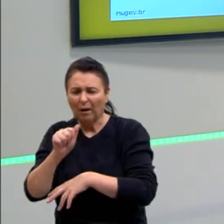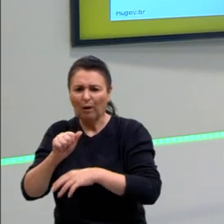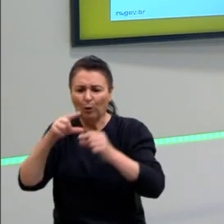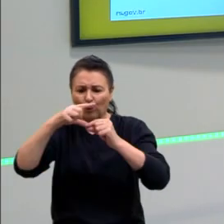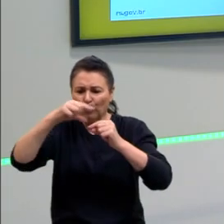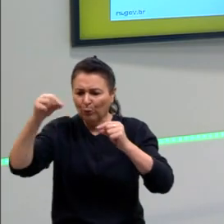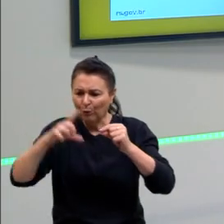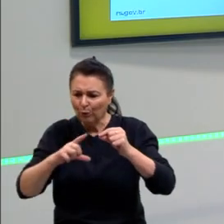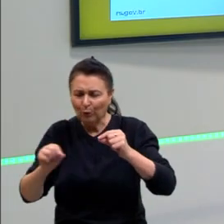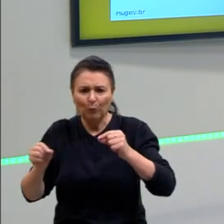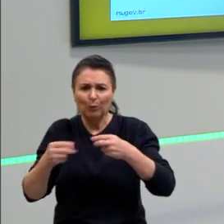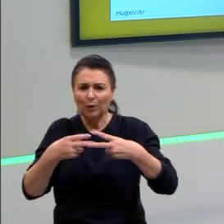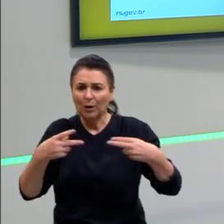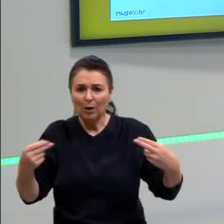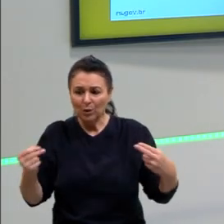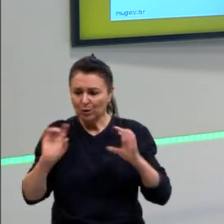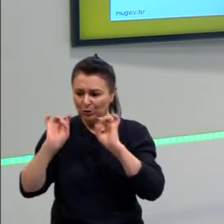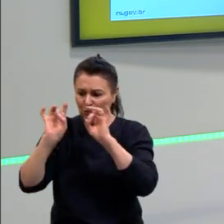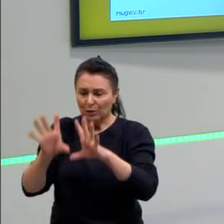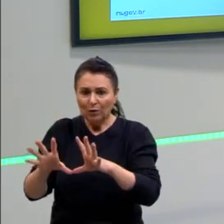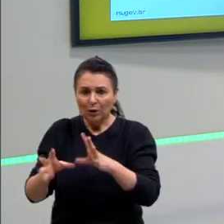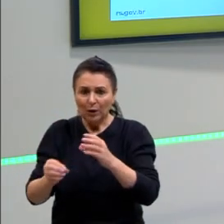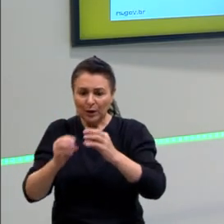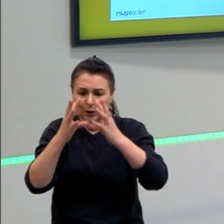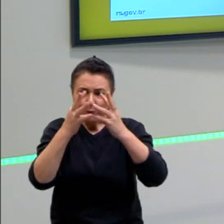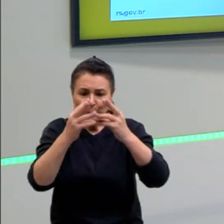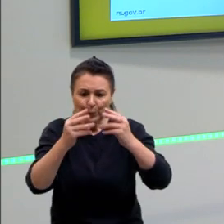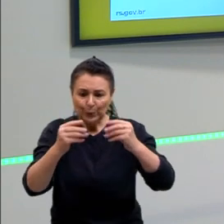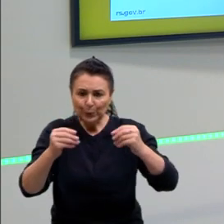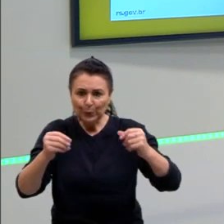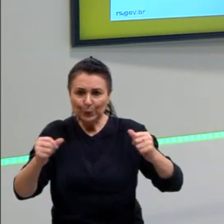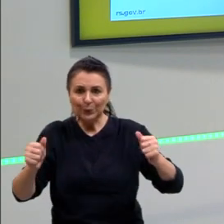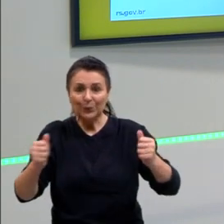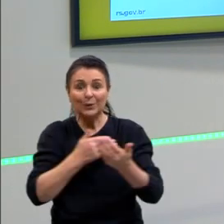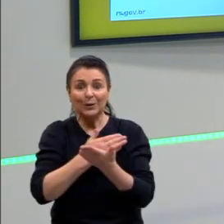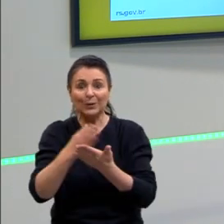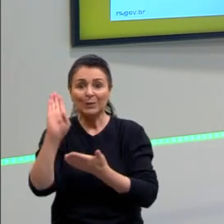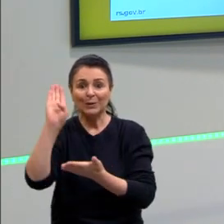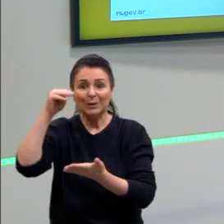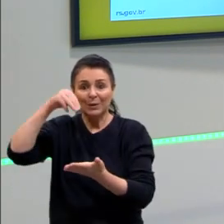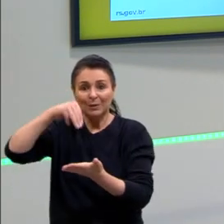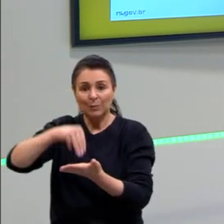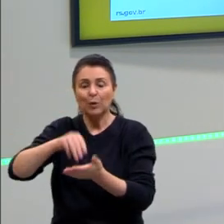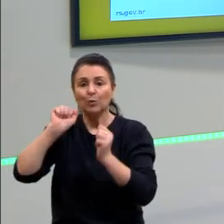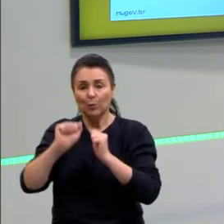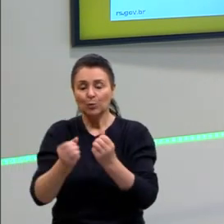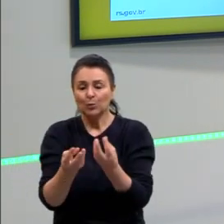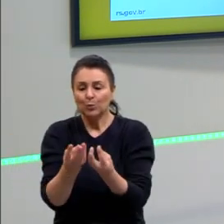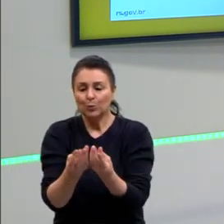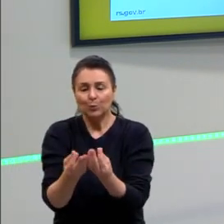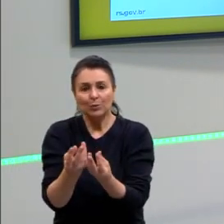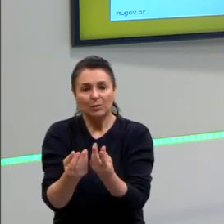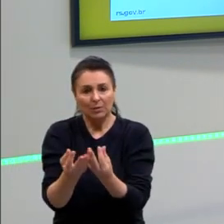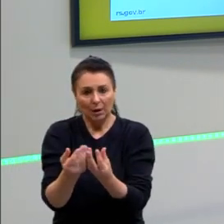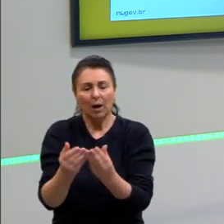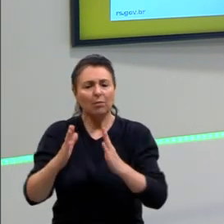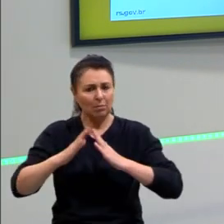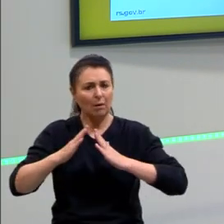né, esse gás e esse gás, então eu posso utilizar ele num fogão, posso utilizar ele numa própria outra,